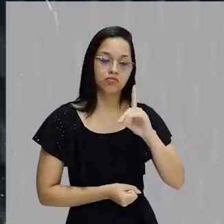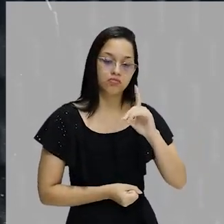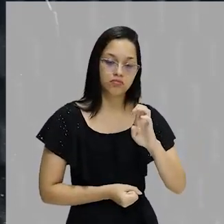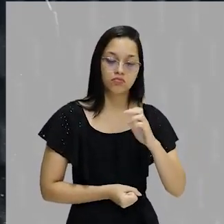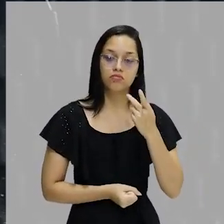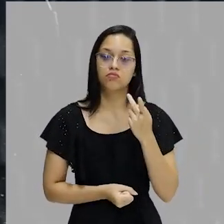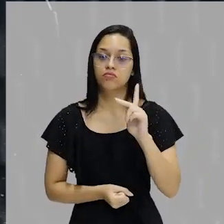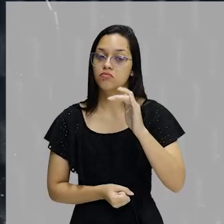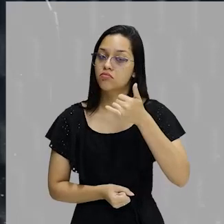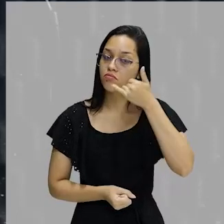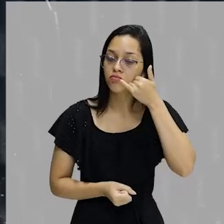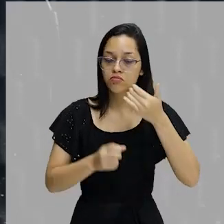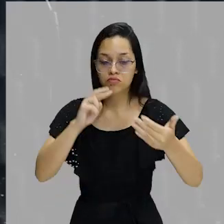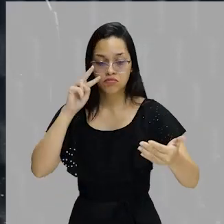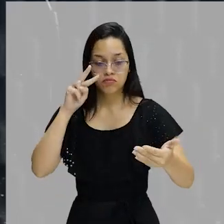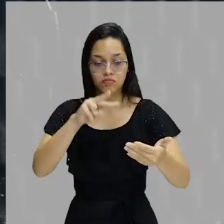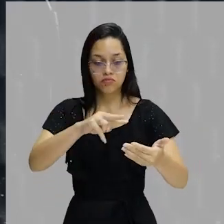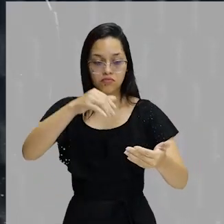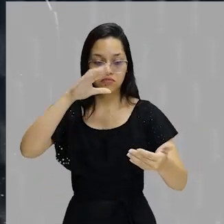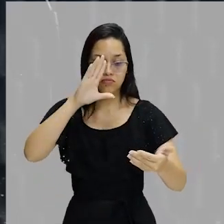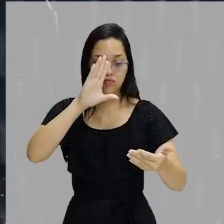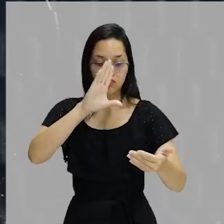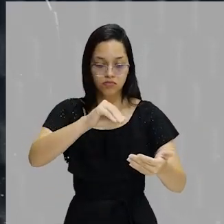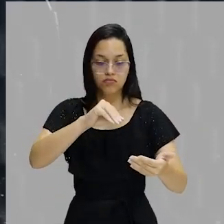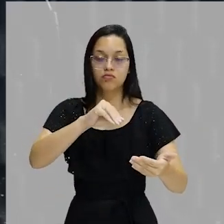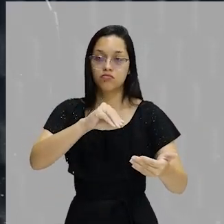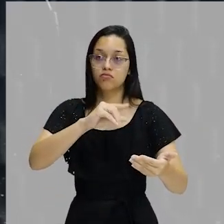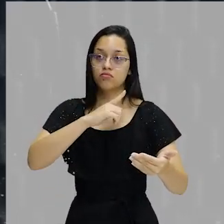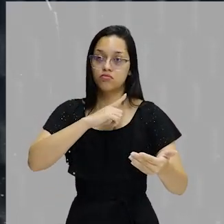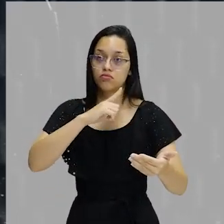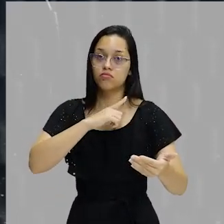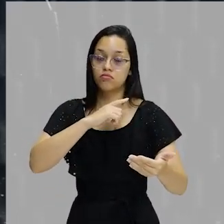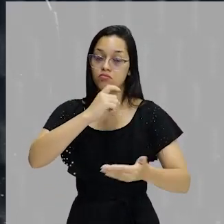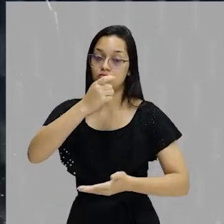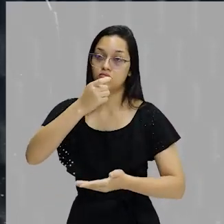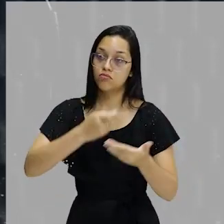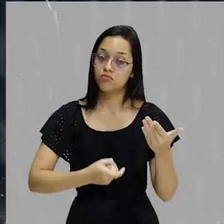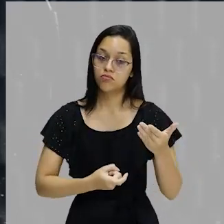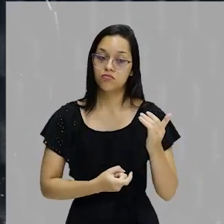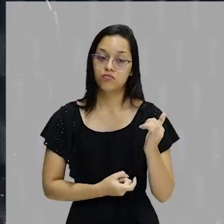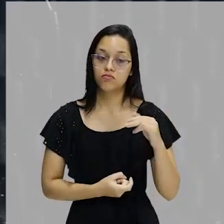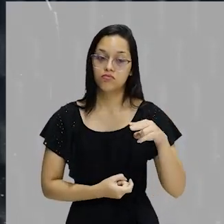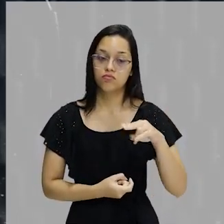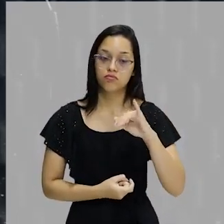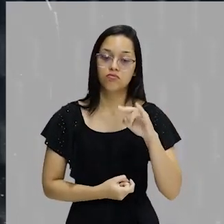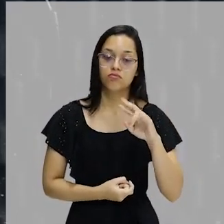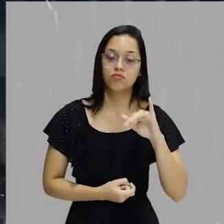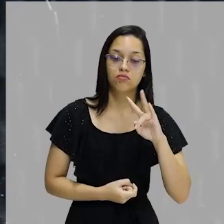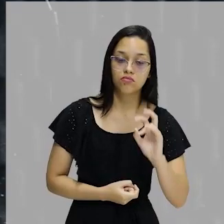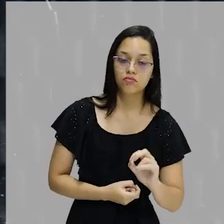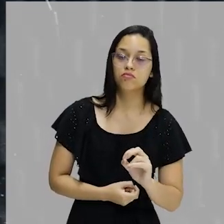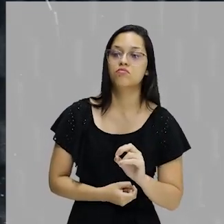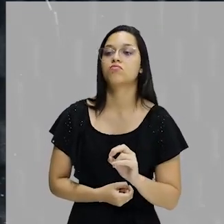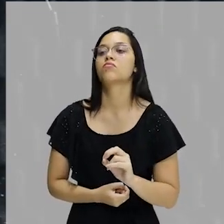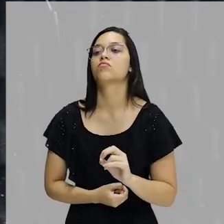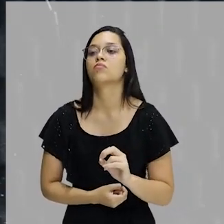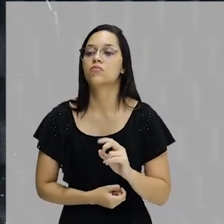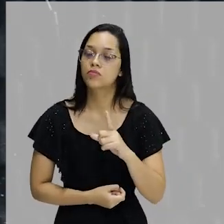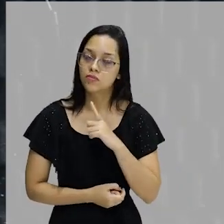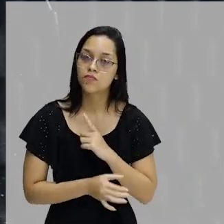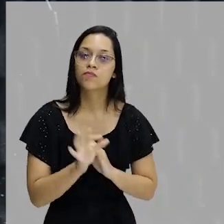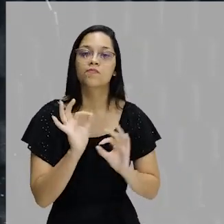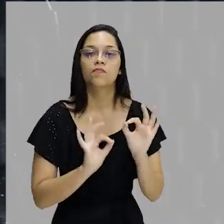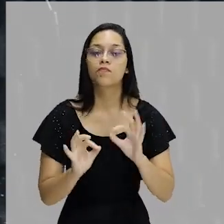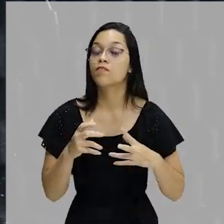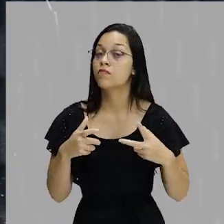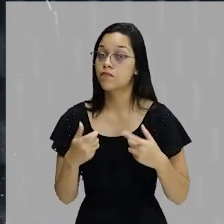seu smartphone naquela caixa, mas você vai ter um texto instrutivo, que vai trazer para